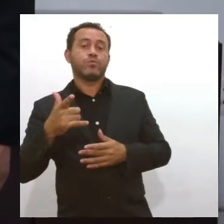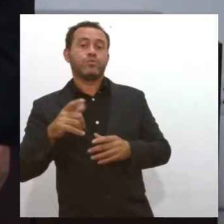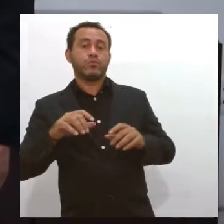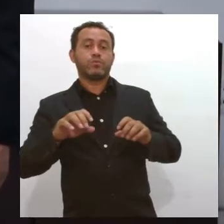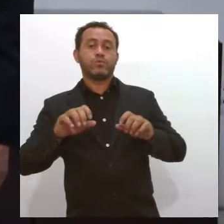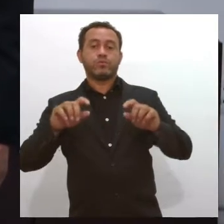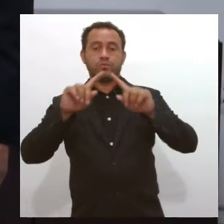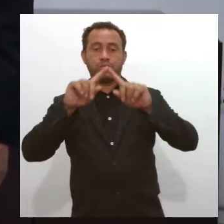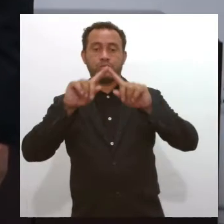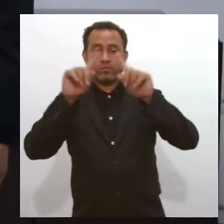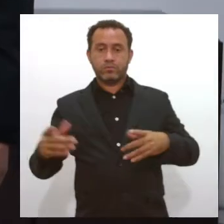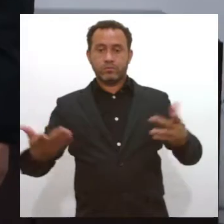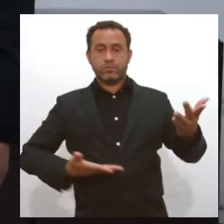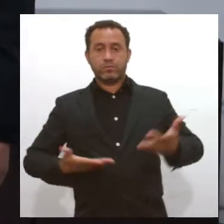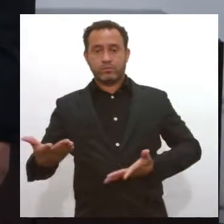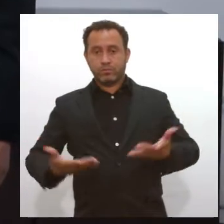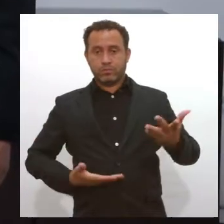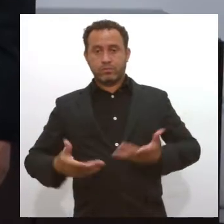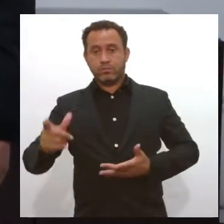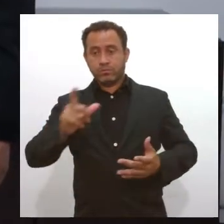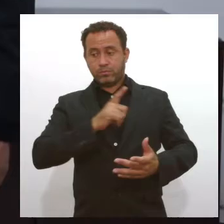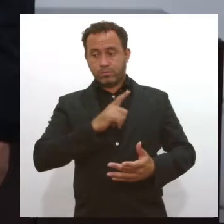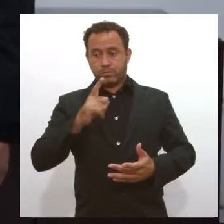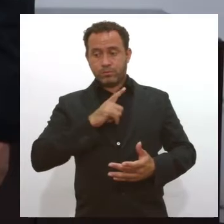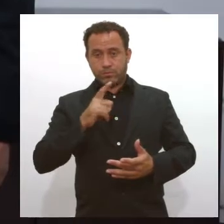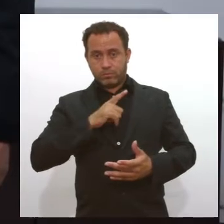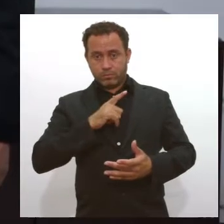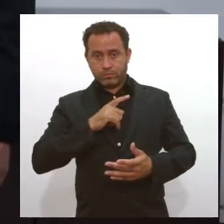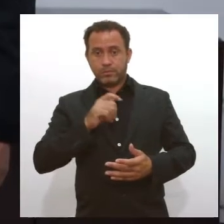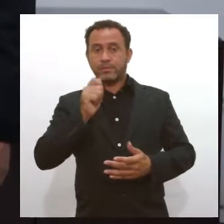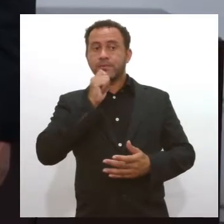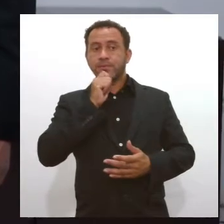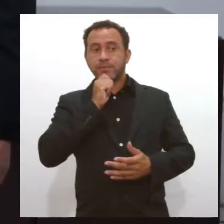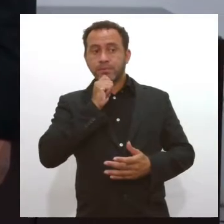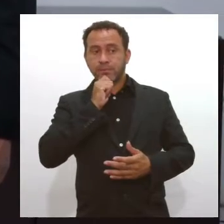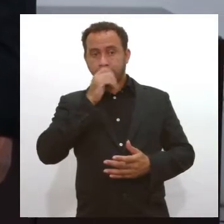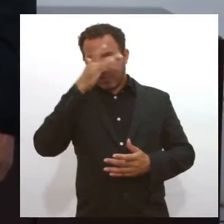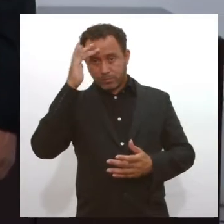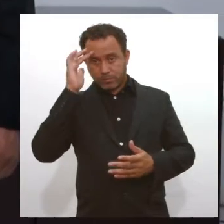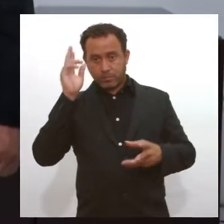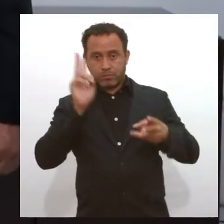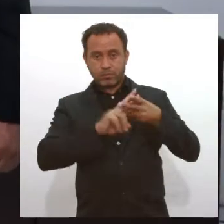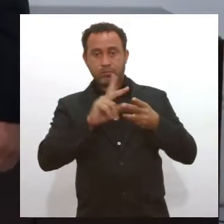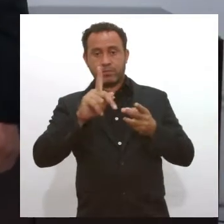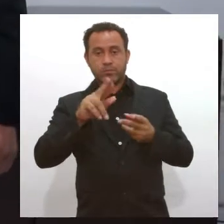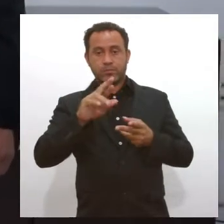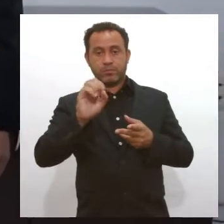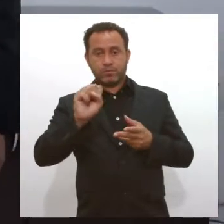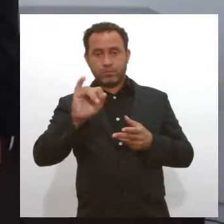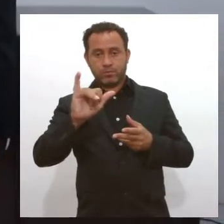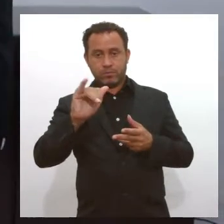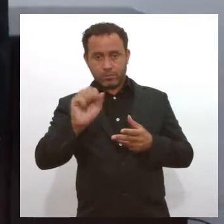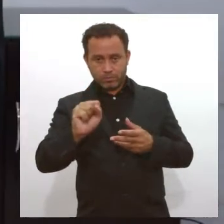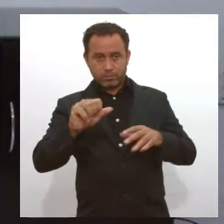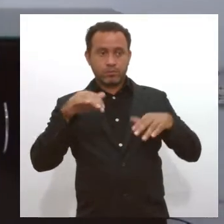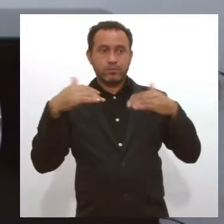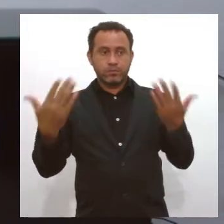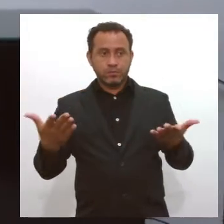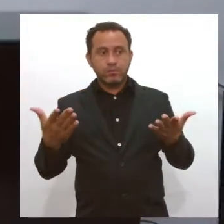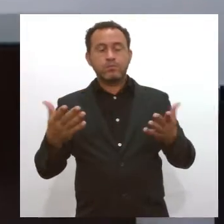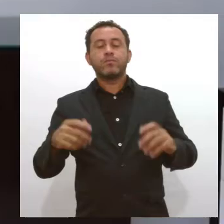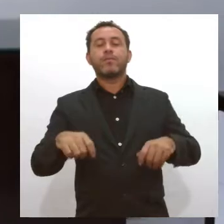serviço público o que nós temos é ainda agentes prisionais. Exatamente, então essa formalização